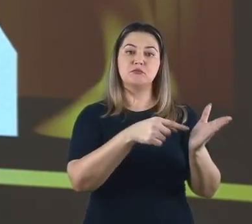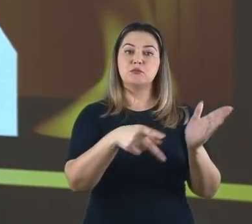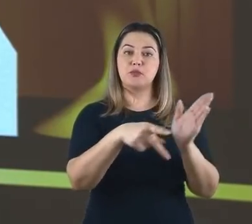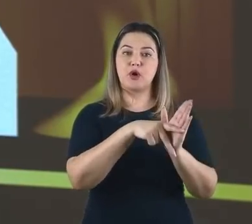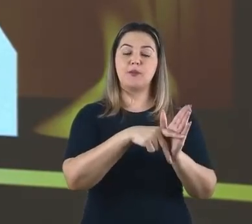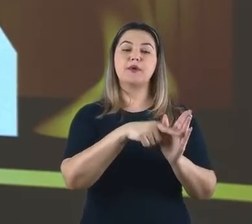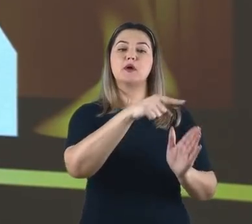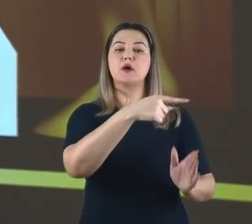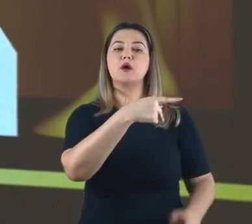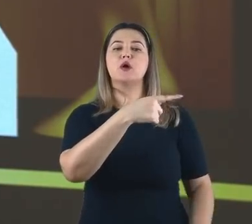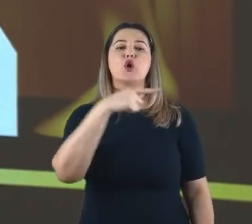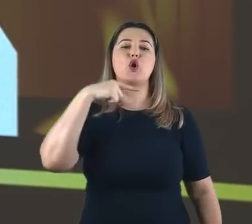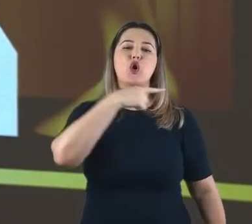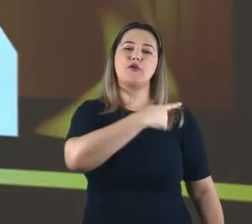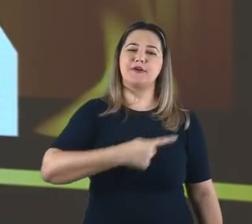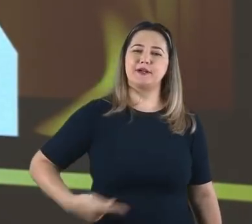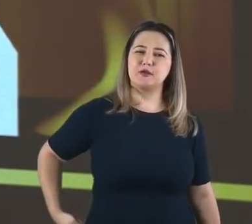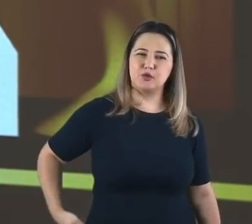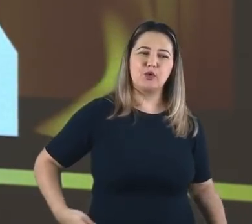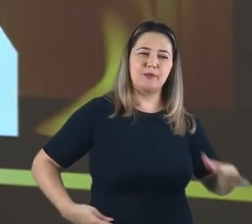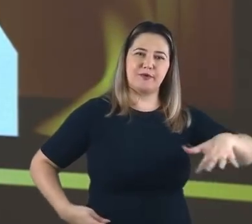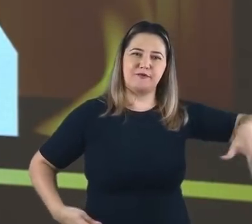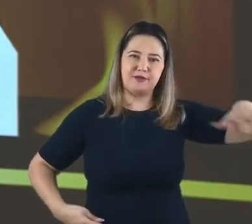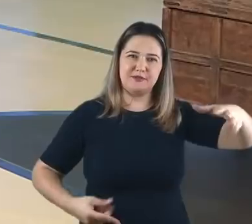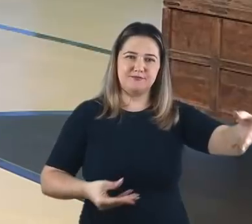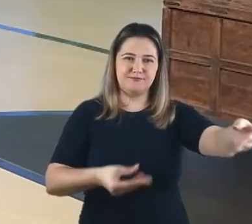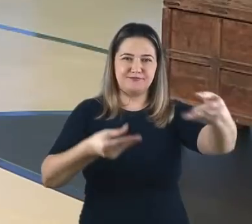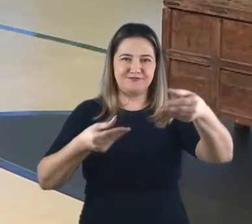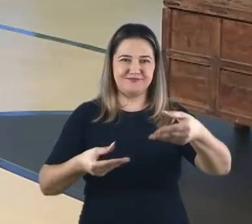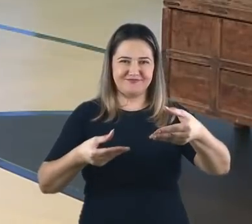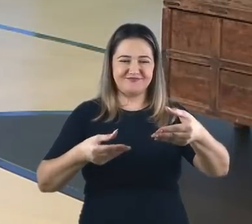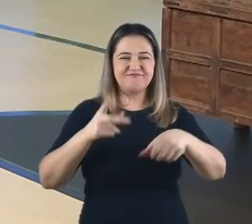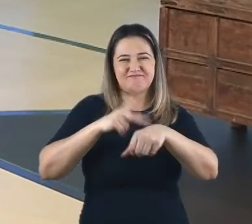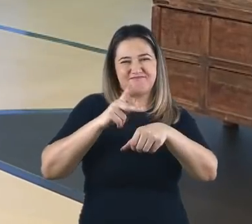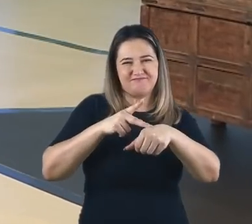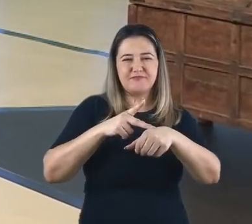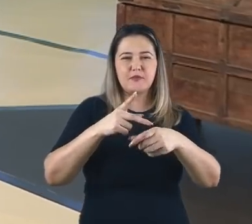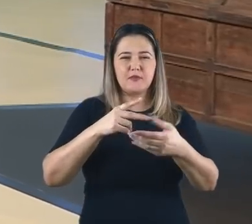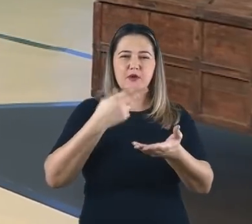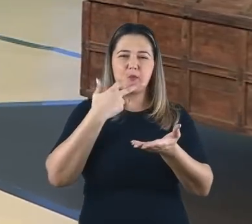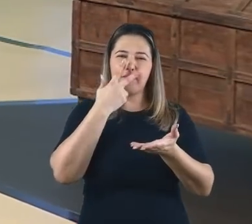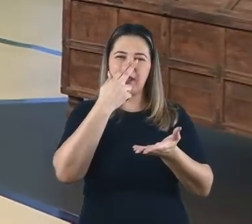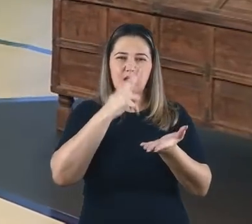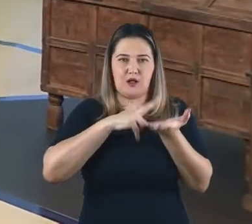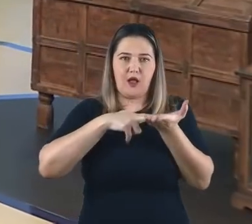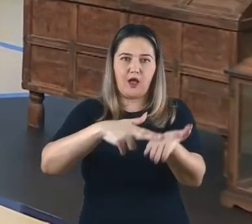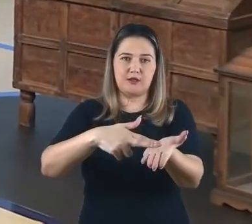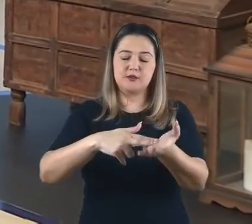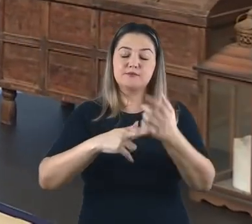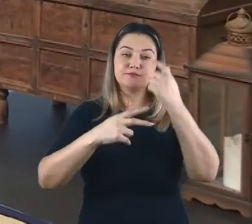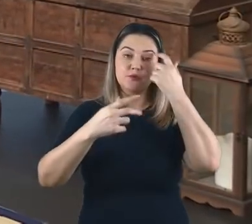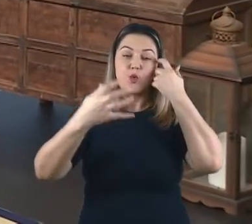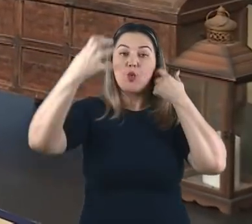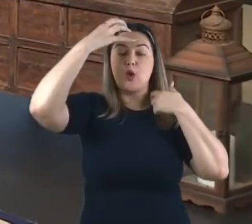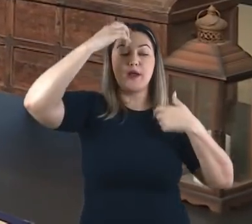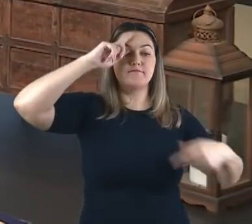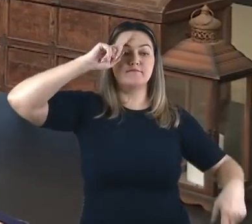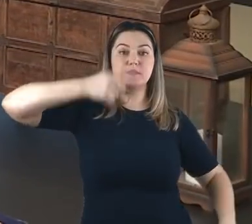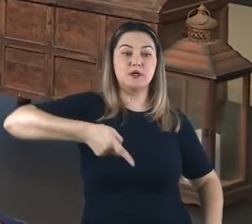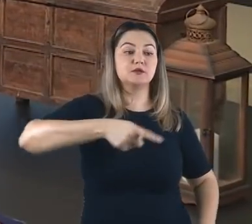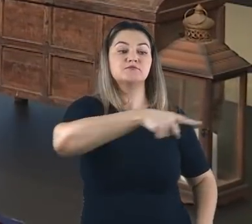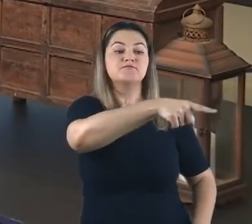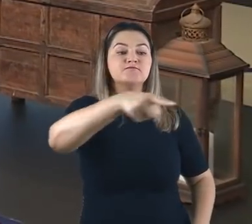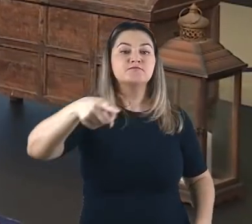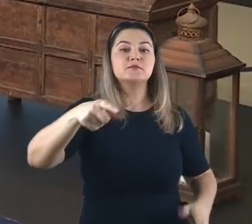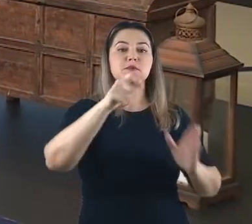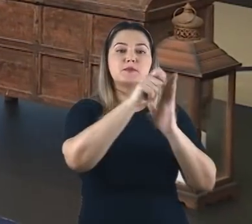governador da província e ele recebe essa carta. E nesta carta o rei ordena a esse governador que inscreva